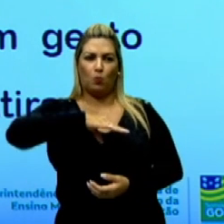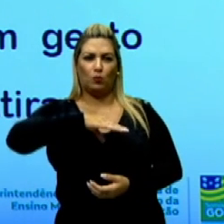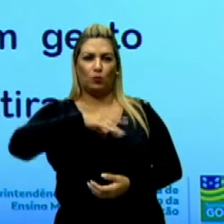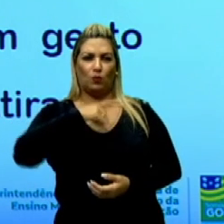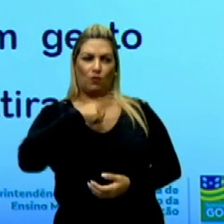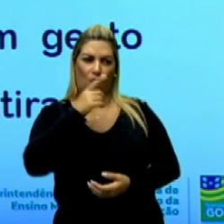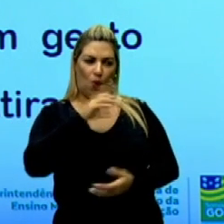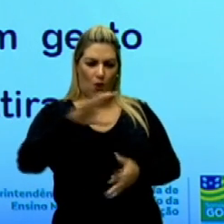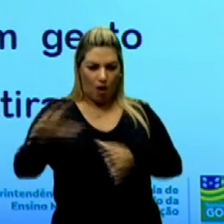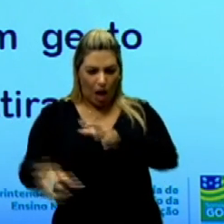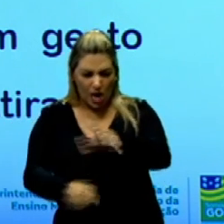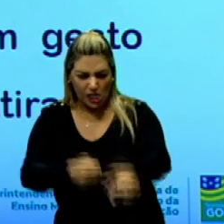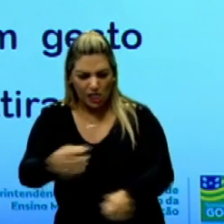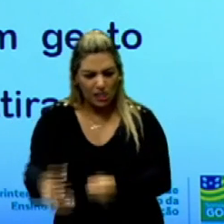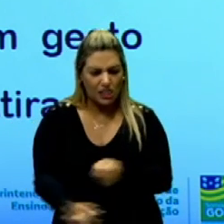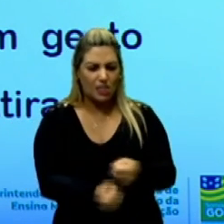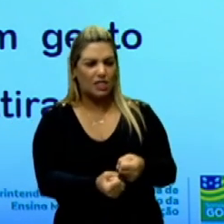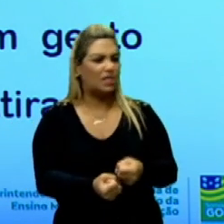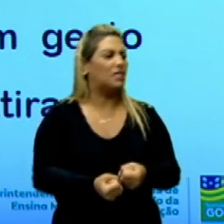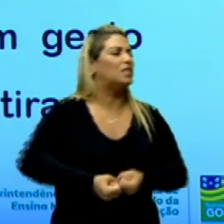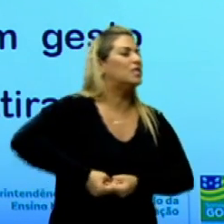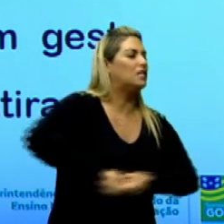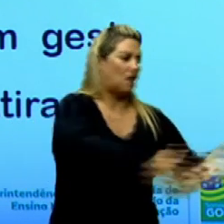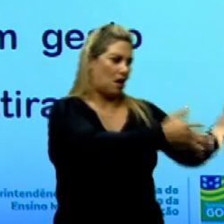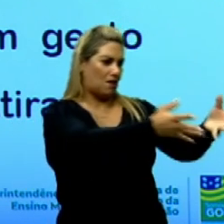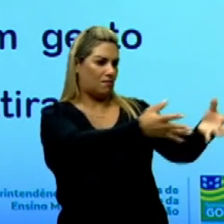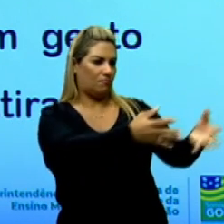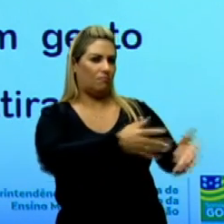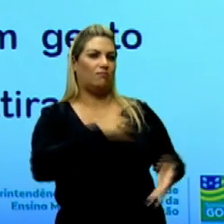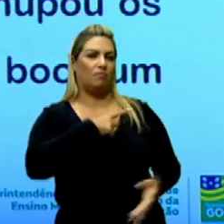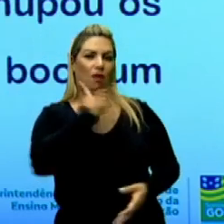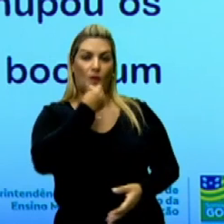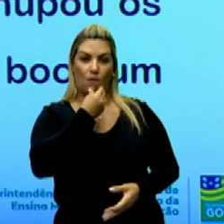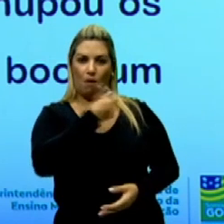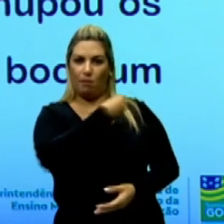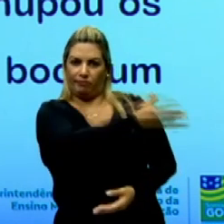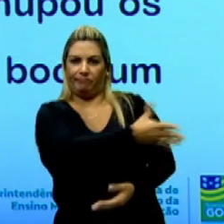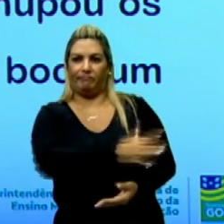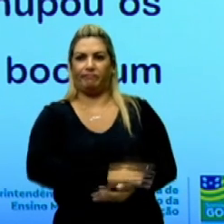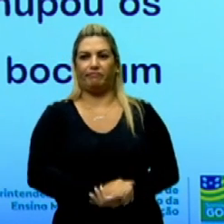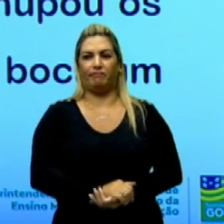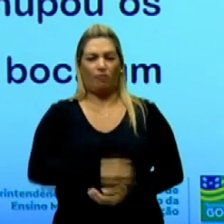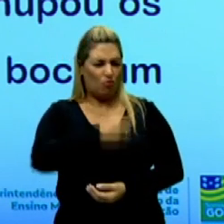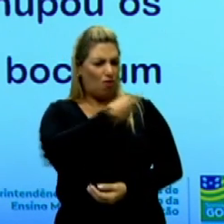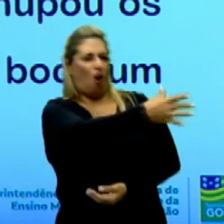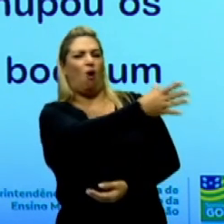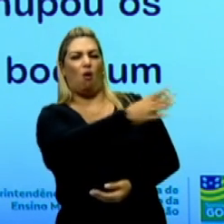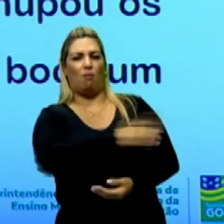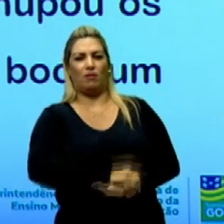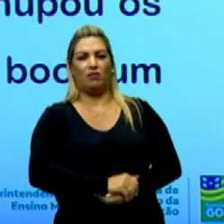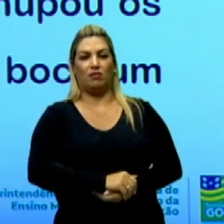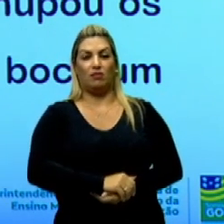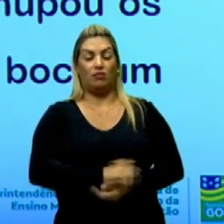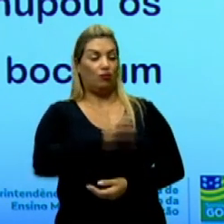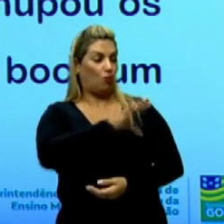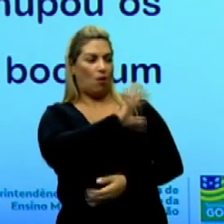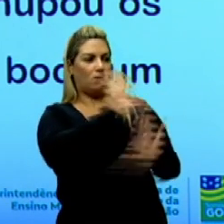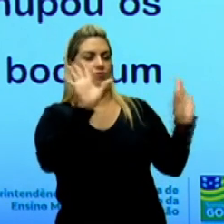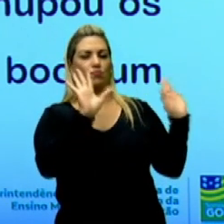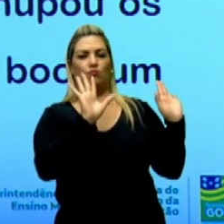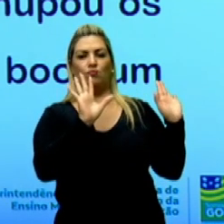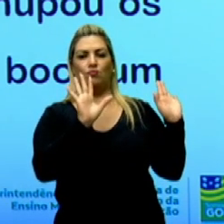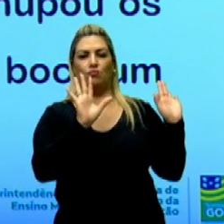arrancando as tripas da criação e atirando-as para o vaqueiro. Tome, só se for isto.